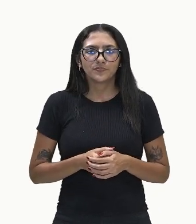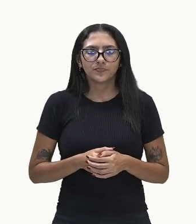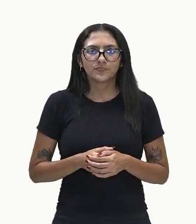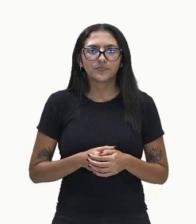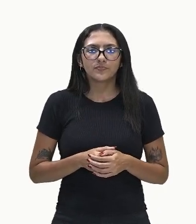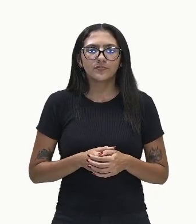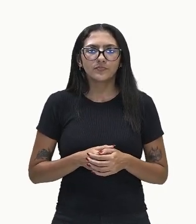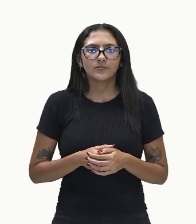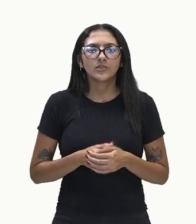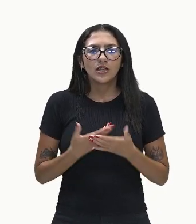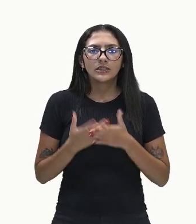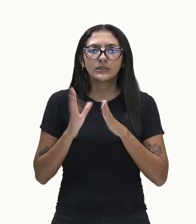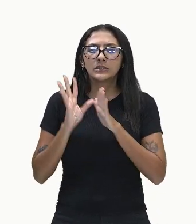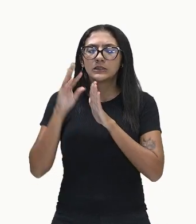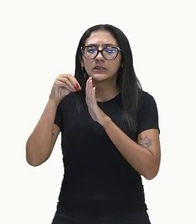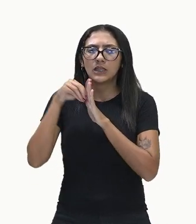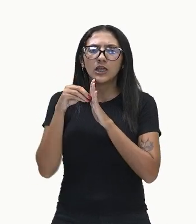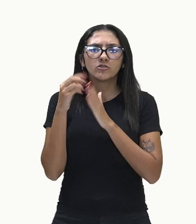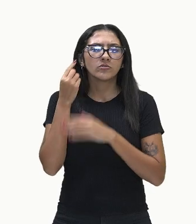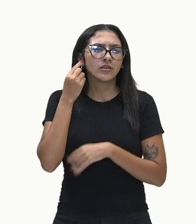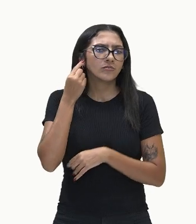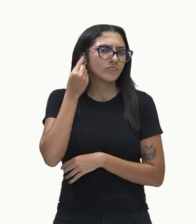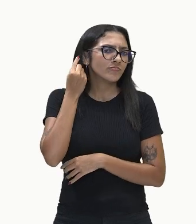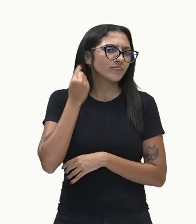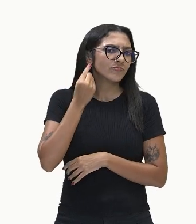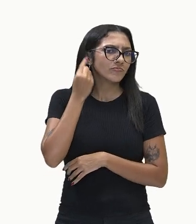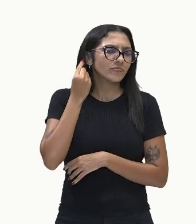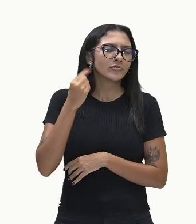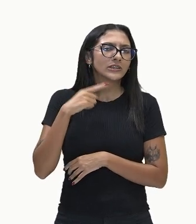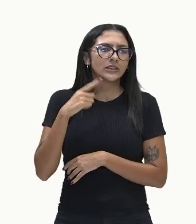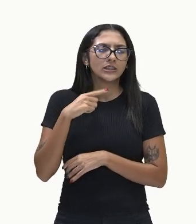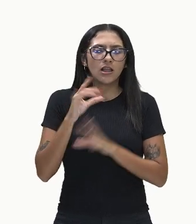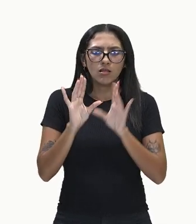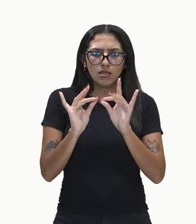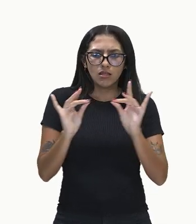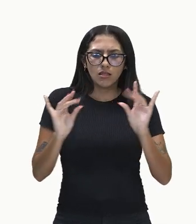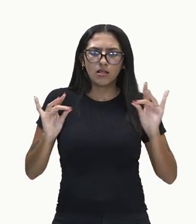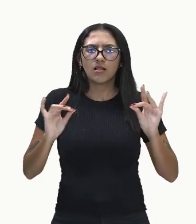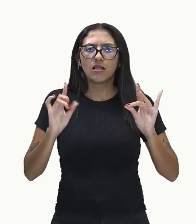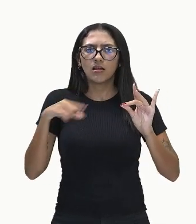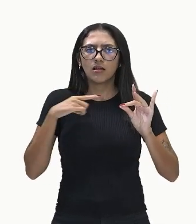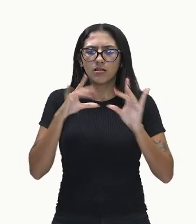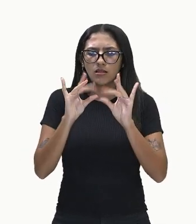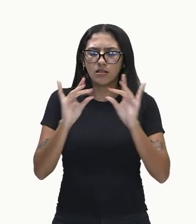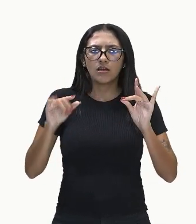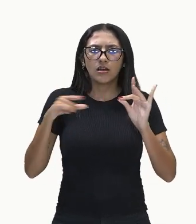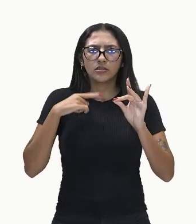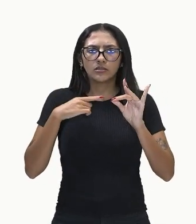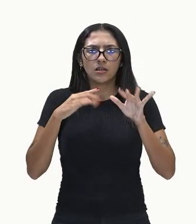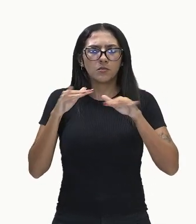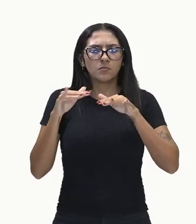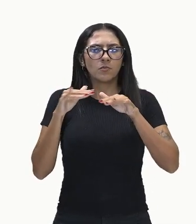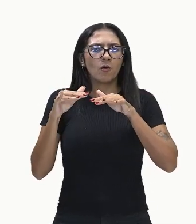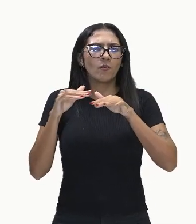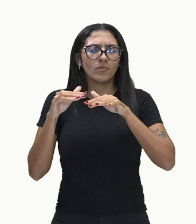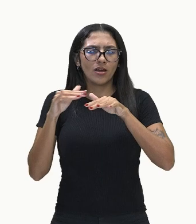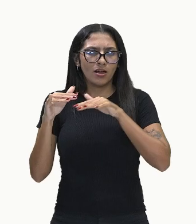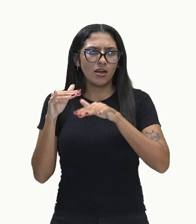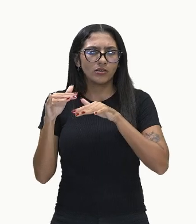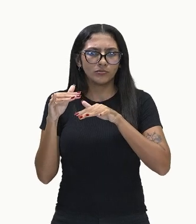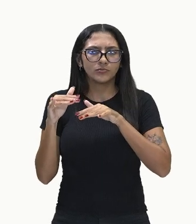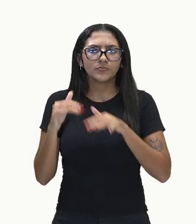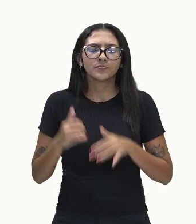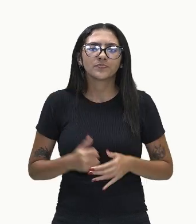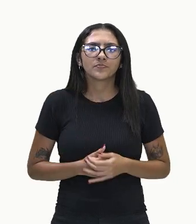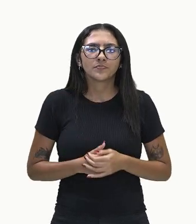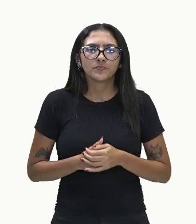células aqui dentro da cóclea, elas têm um líquido que vai vibrar. Tá bom? A gente vai ver esse exemplo